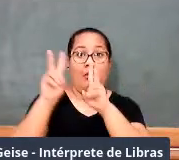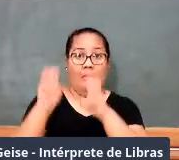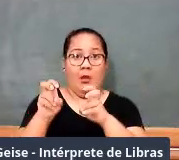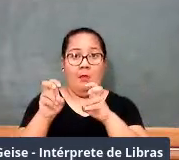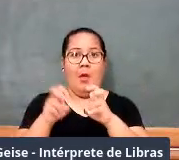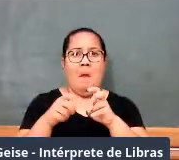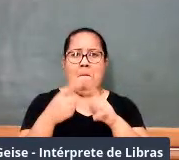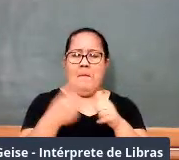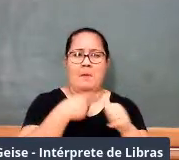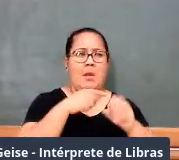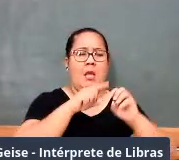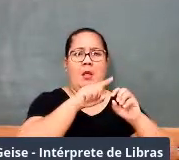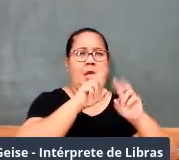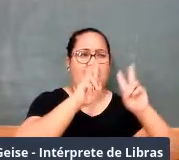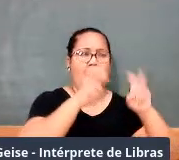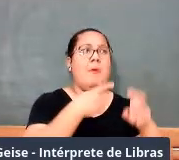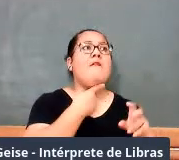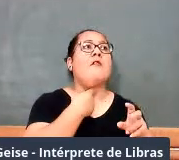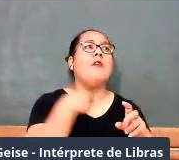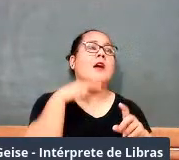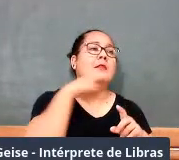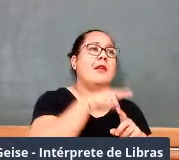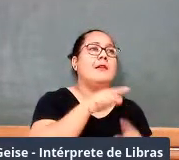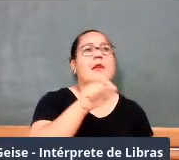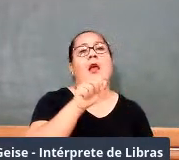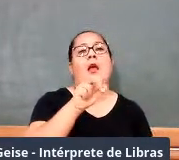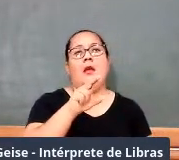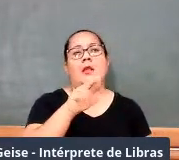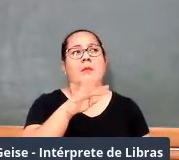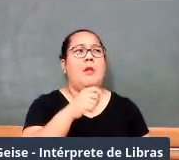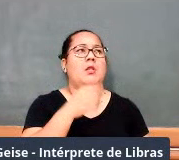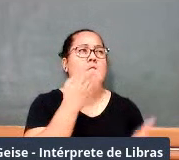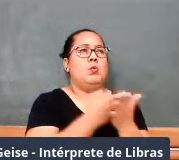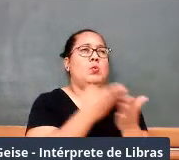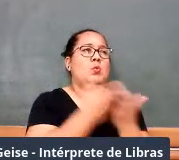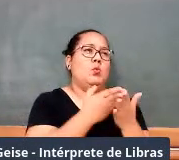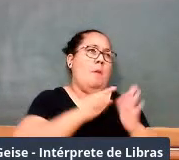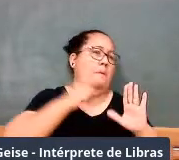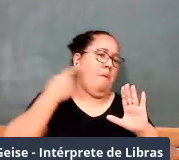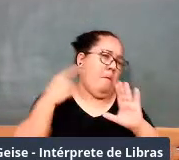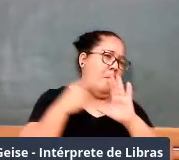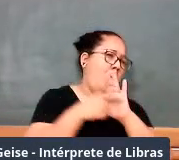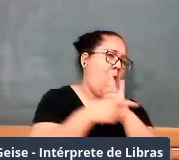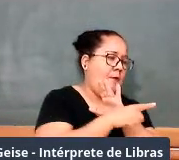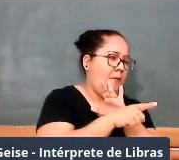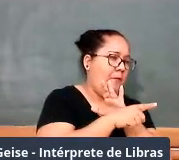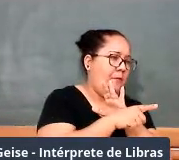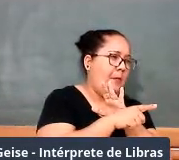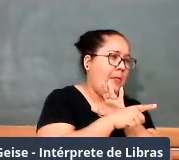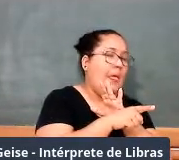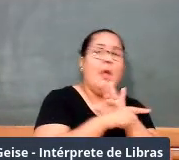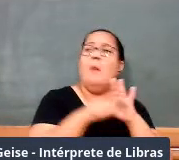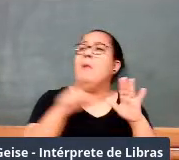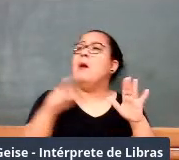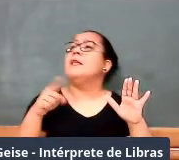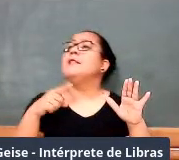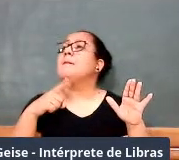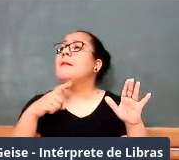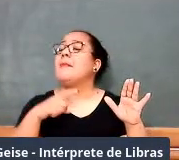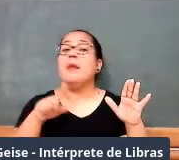quer dizer, todas as coisas que se falam são feitas aritmeticamente, os problemas devem ser resolvidos